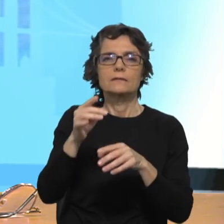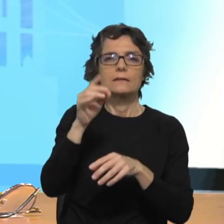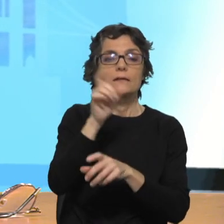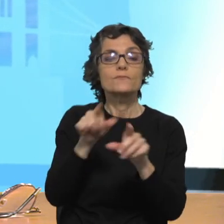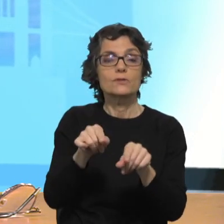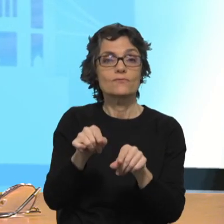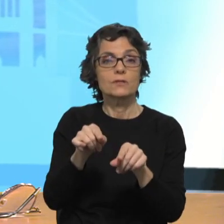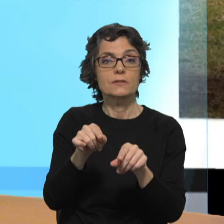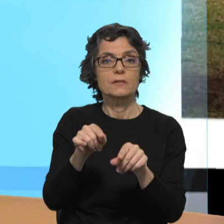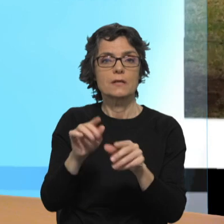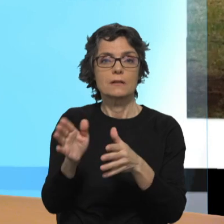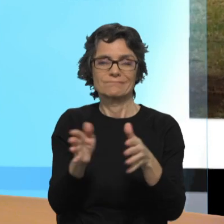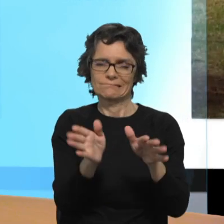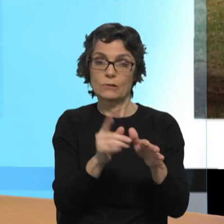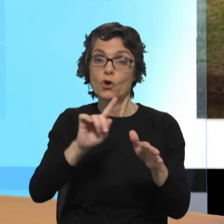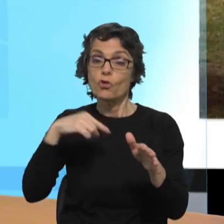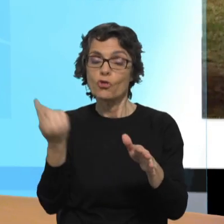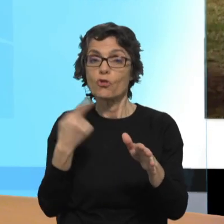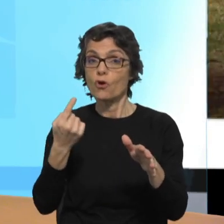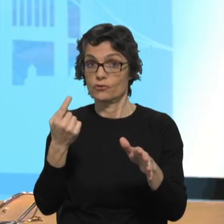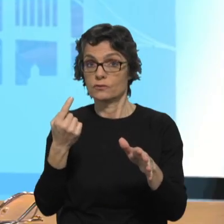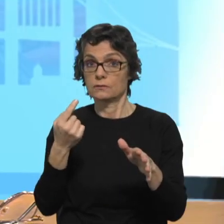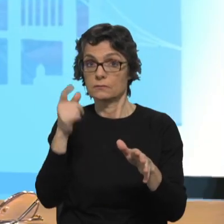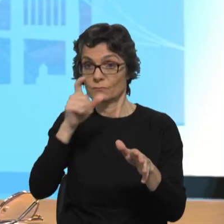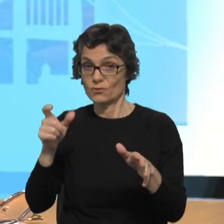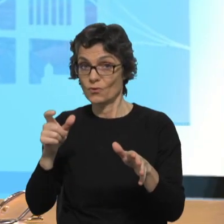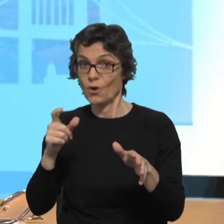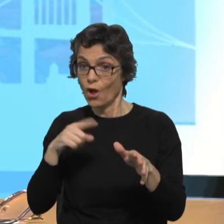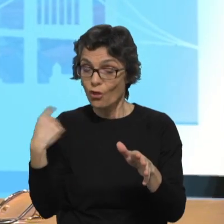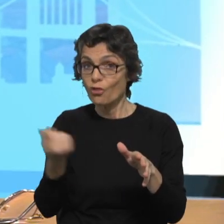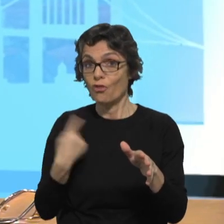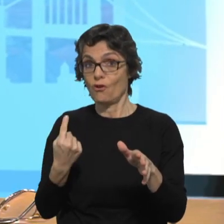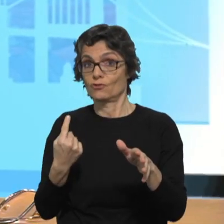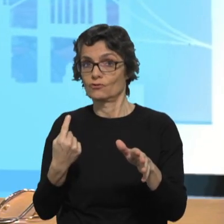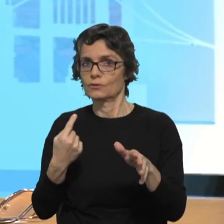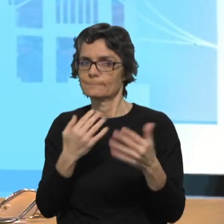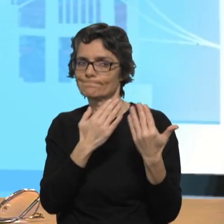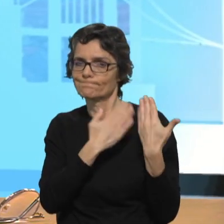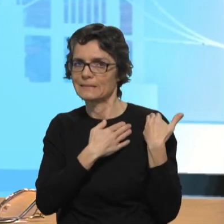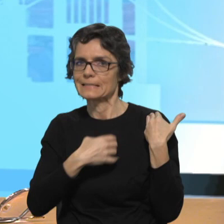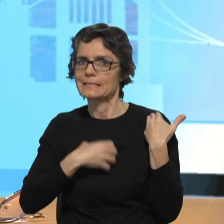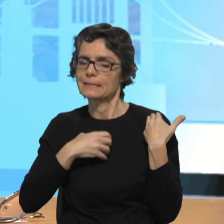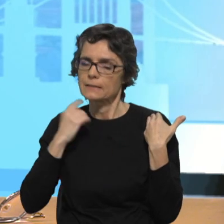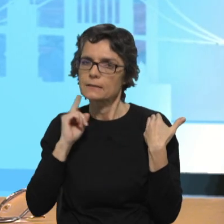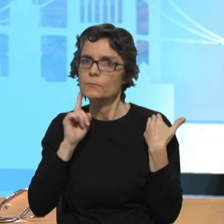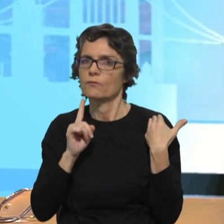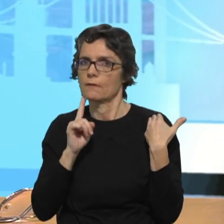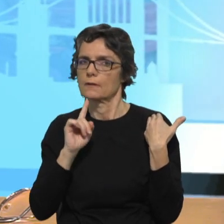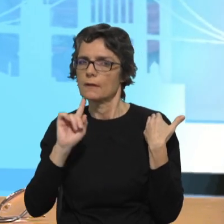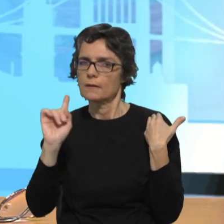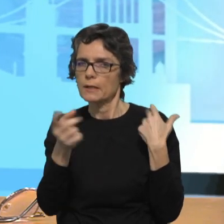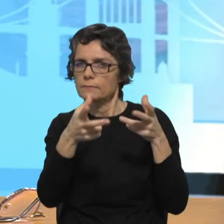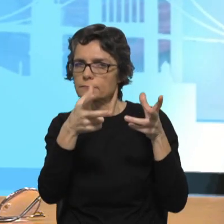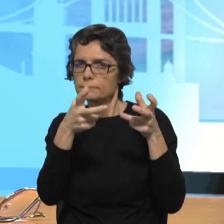ao outro lado. Nós, cidadãos, devemos ser cidadãos ativos para também estar disponíveis a escutar,